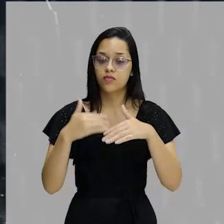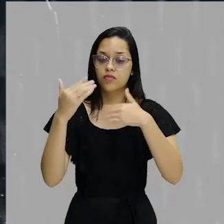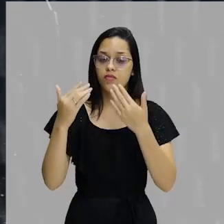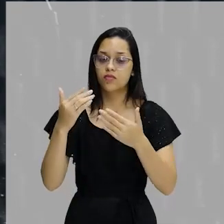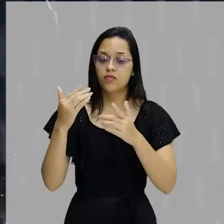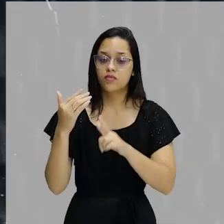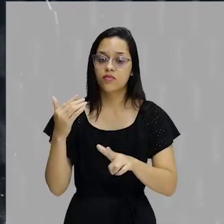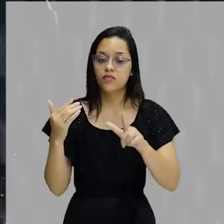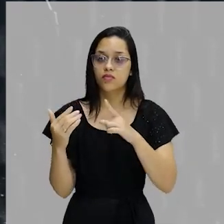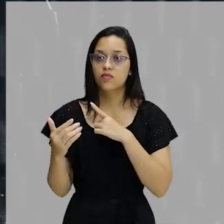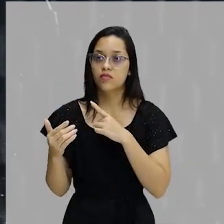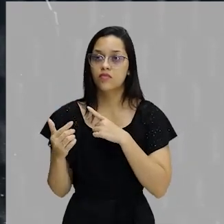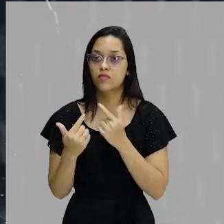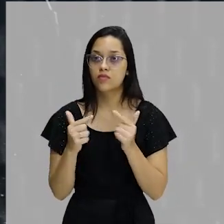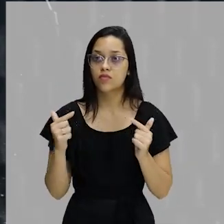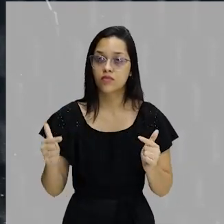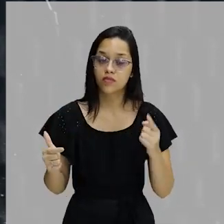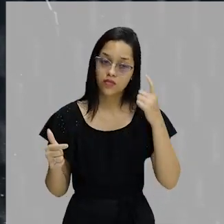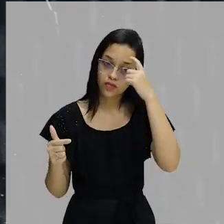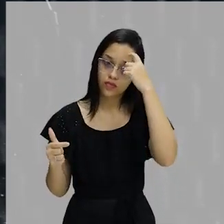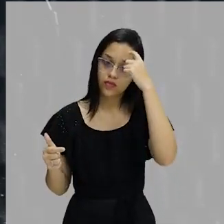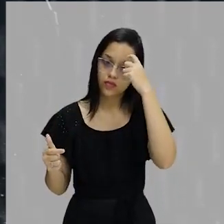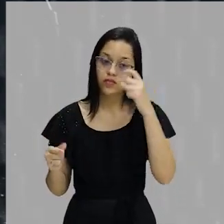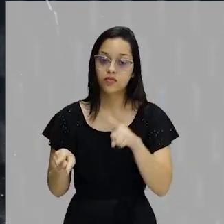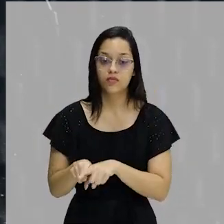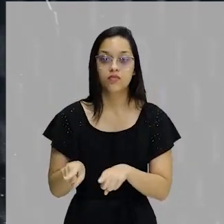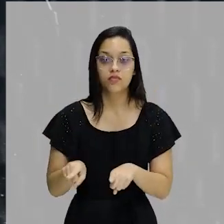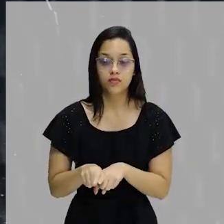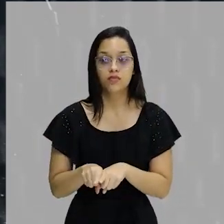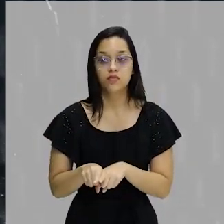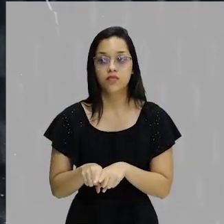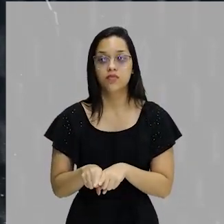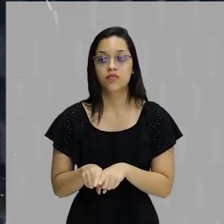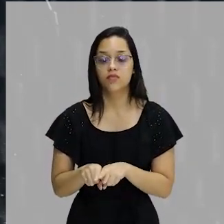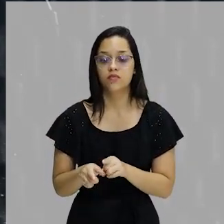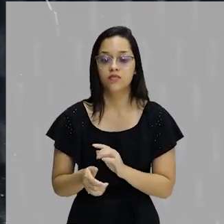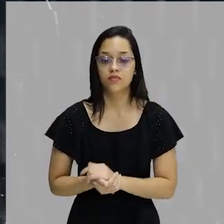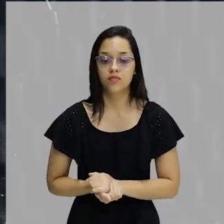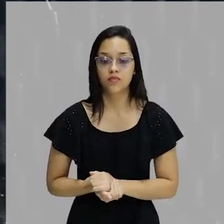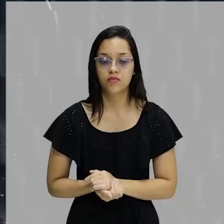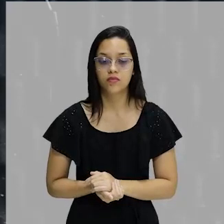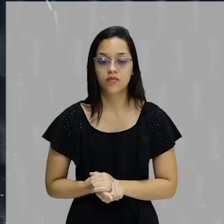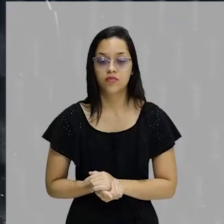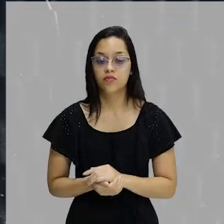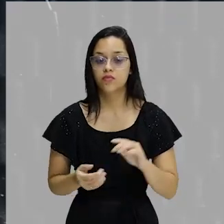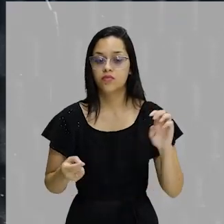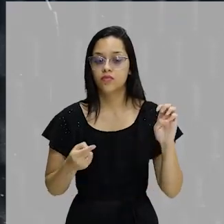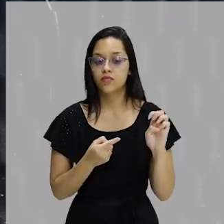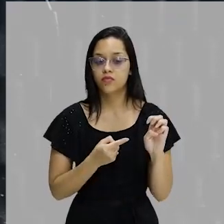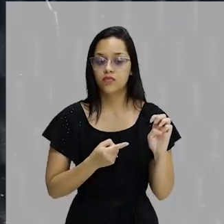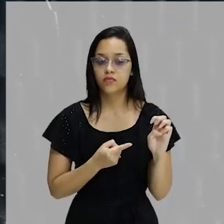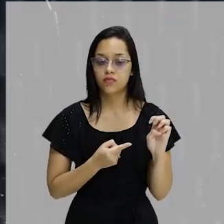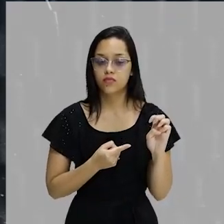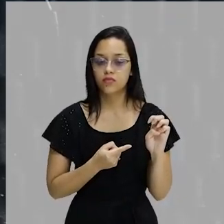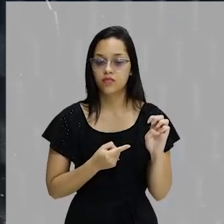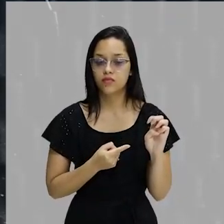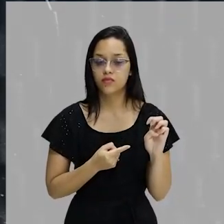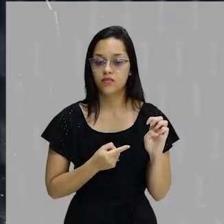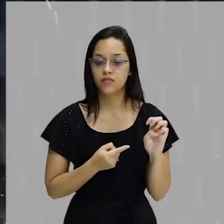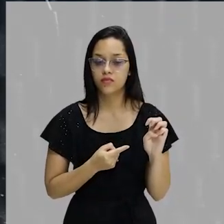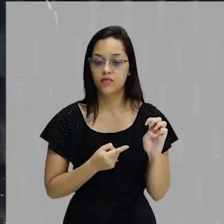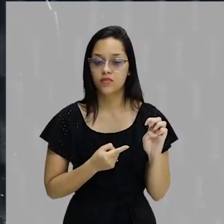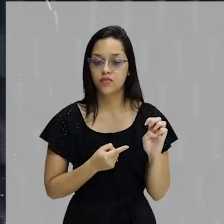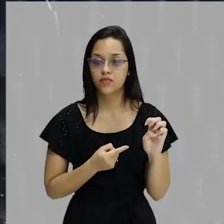é agregada a outros pensamentos também, a outras fontes, os pressupostos teóricos. Propicia um evento textual interativo em que